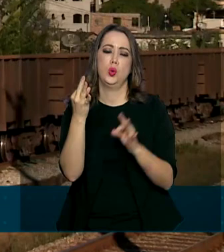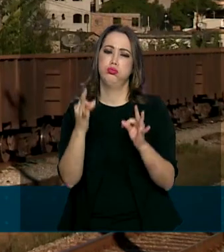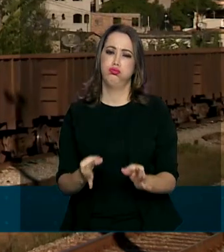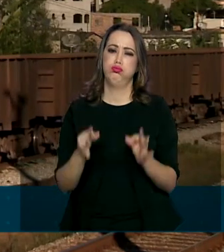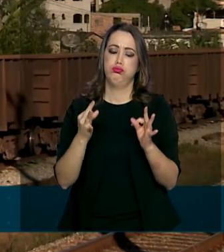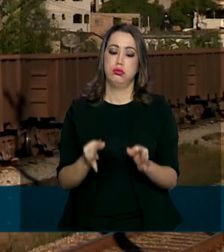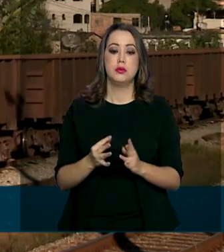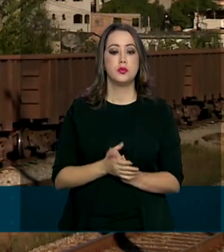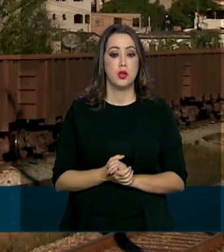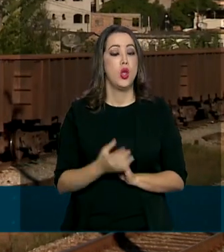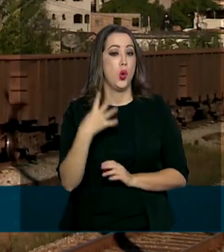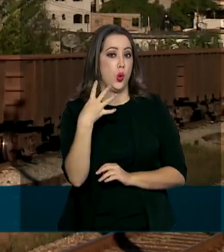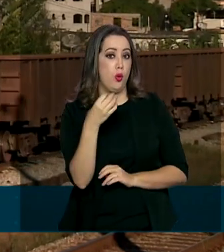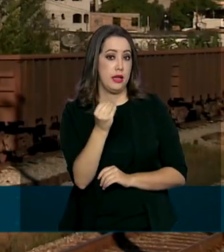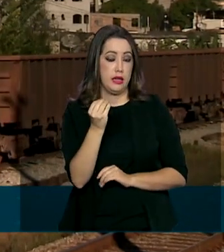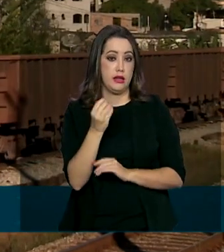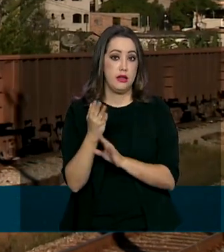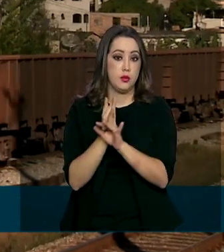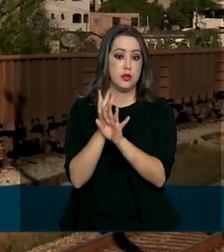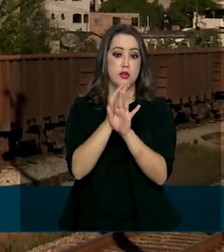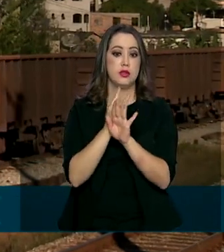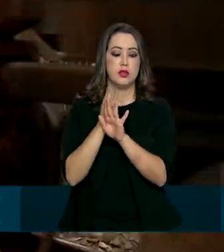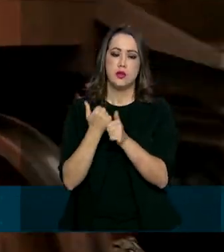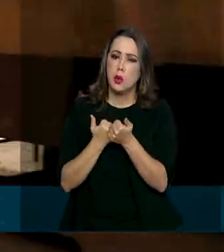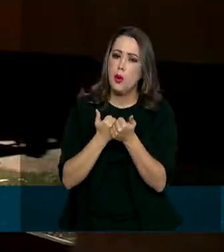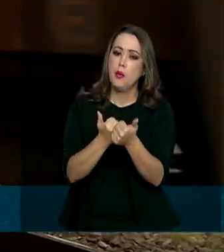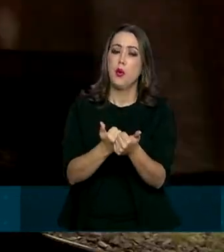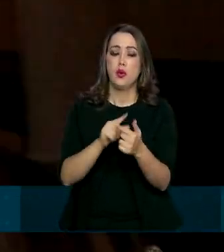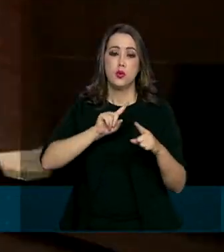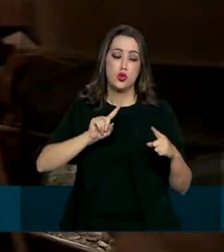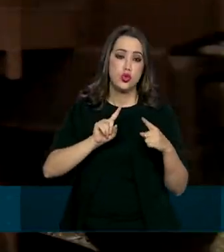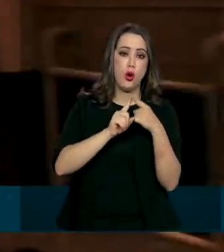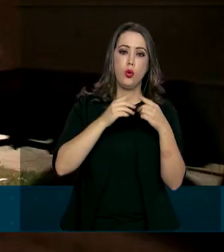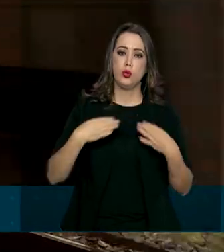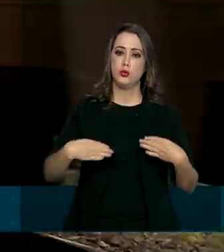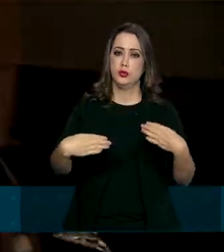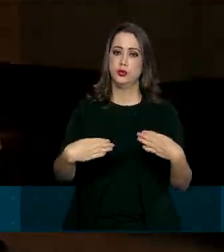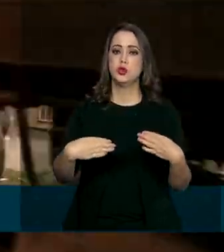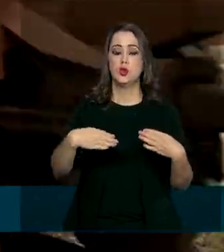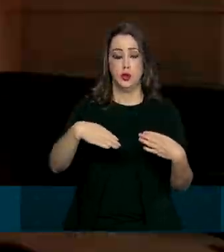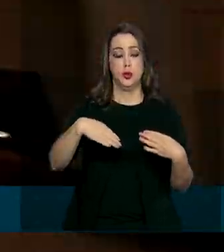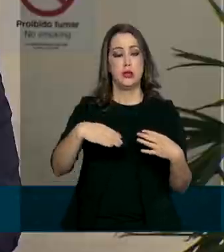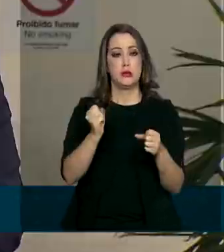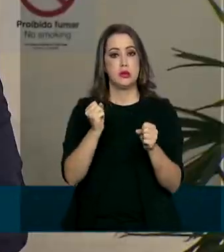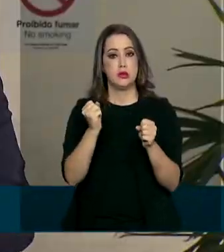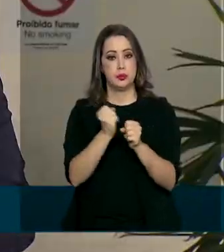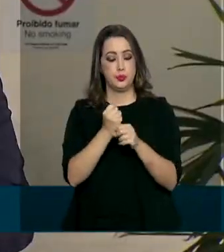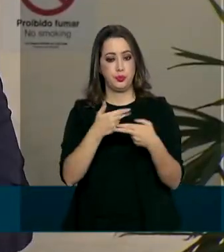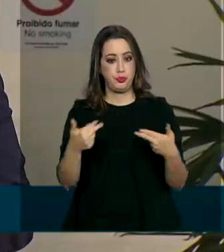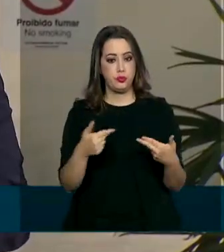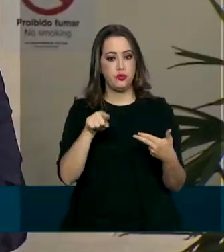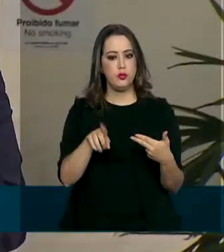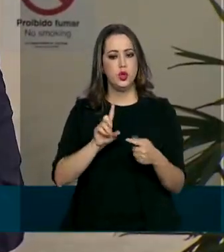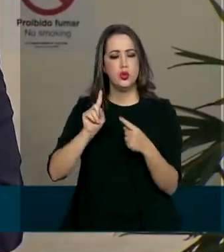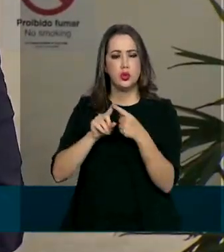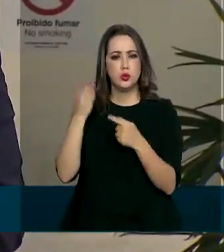municípios do estado de São Paulo devem ser beneficiados segundo o Ministério da Infraestrutura. De acordo com o